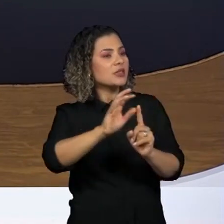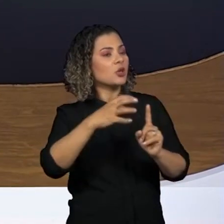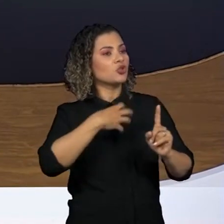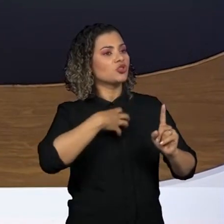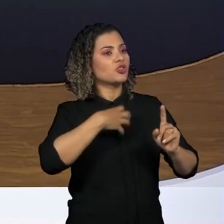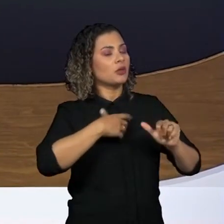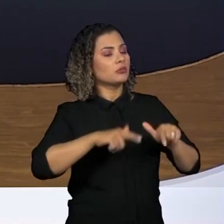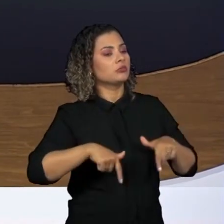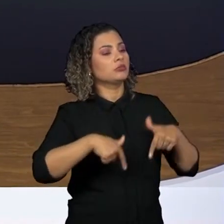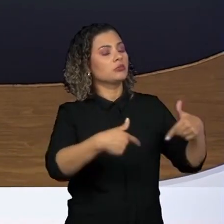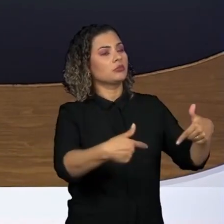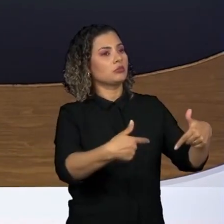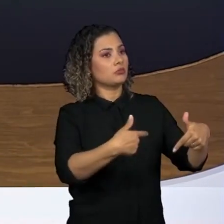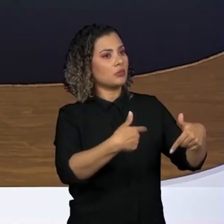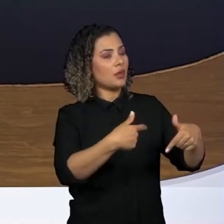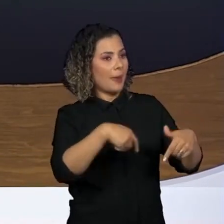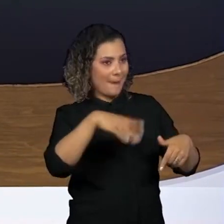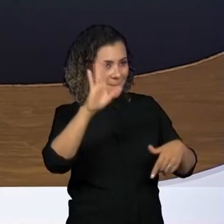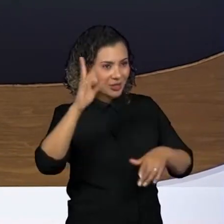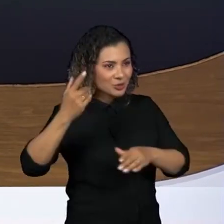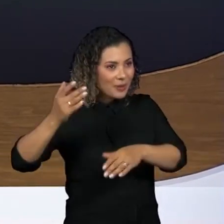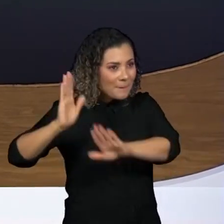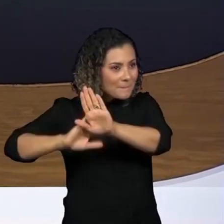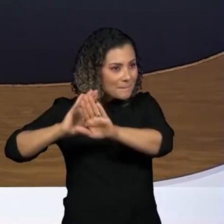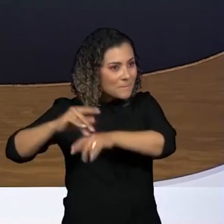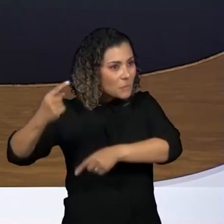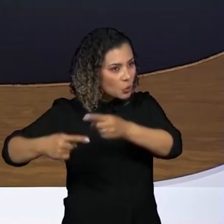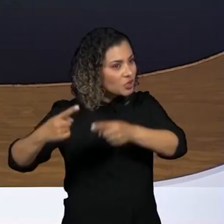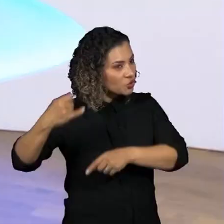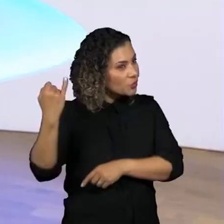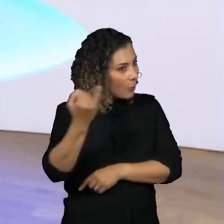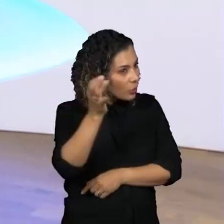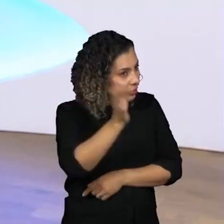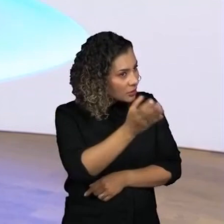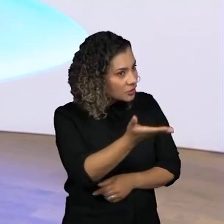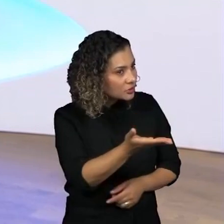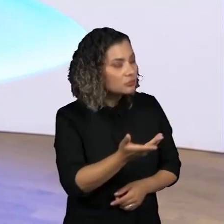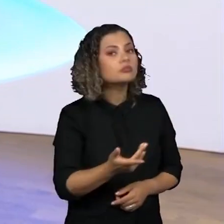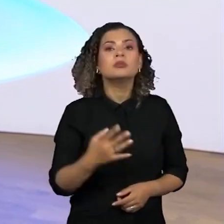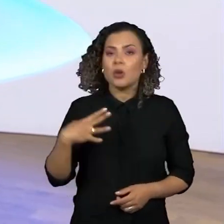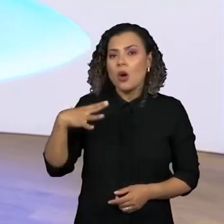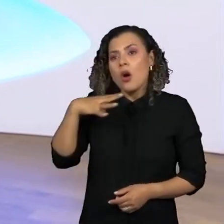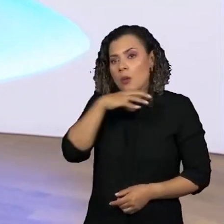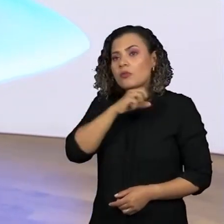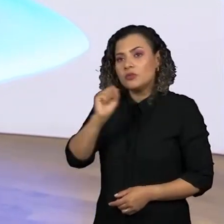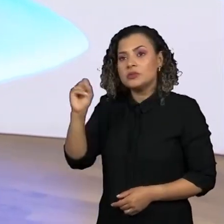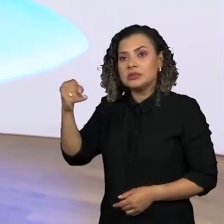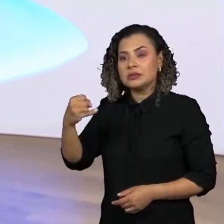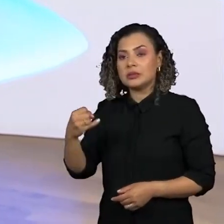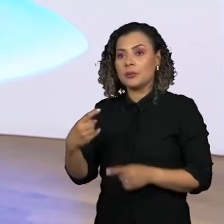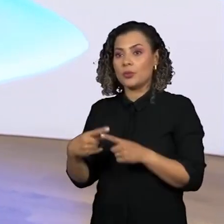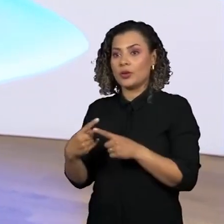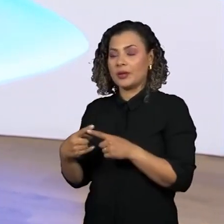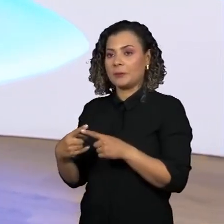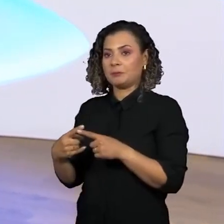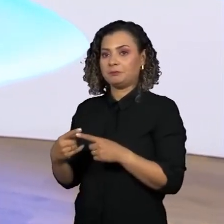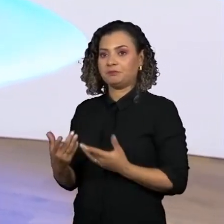uma revolução comportamental, ela teve um papel político também muito importante? Claro, com certeza. Você quando se muda,